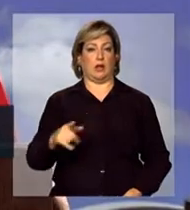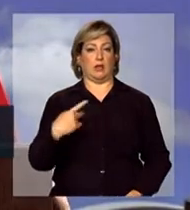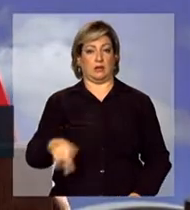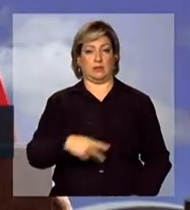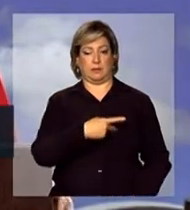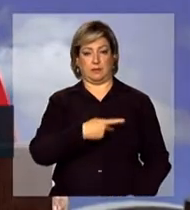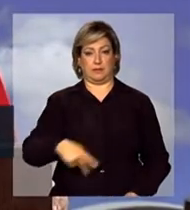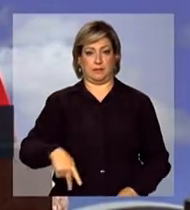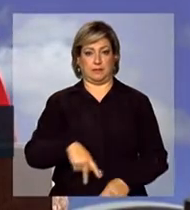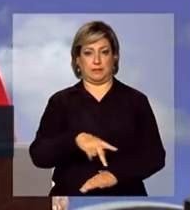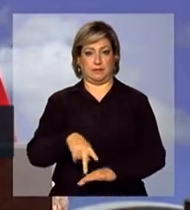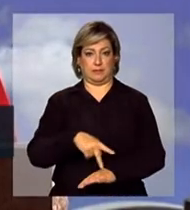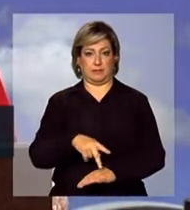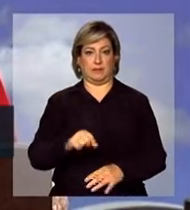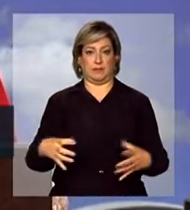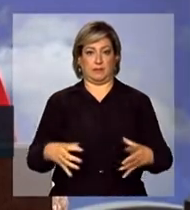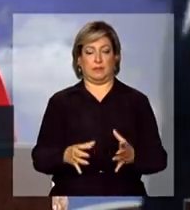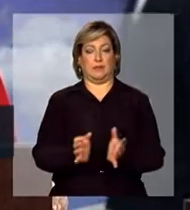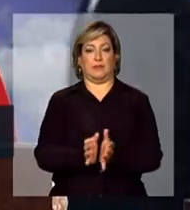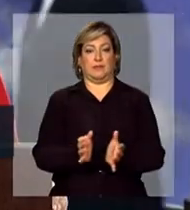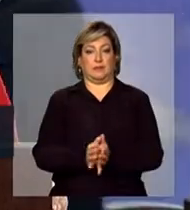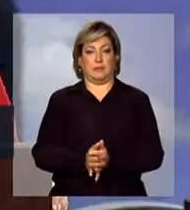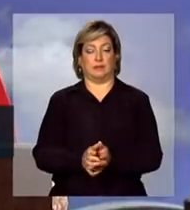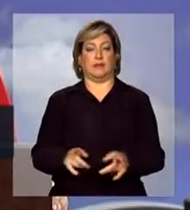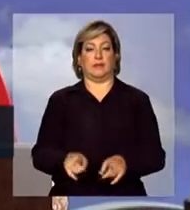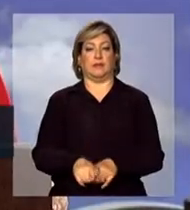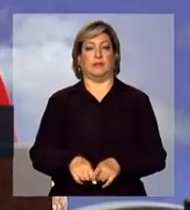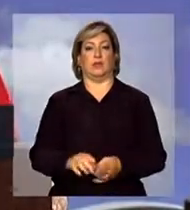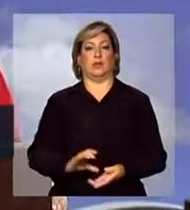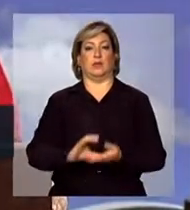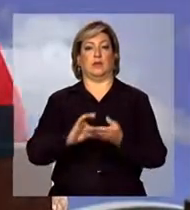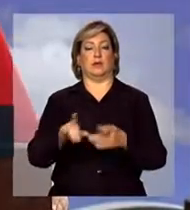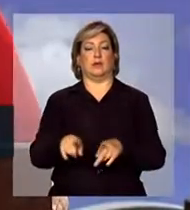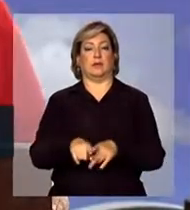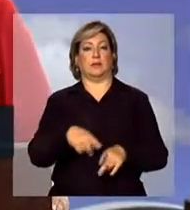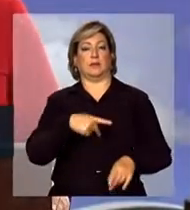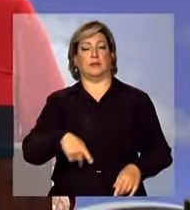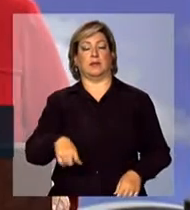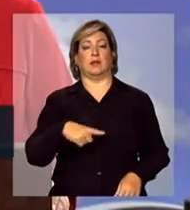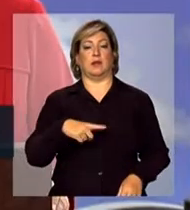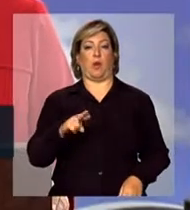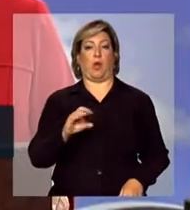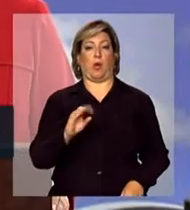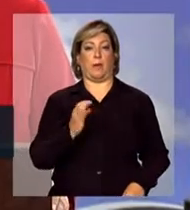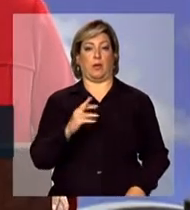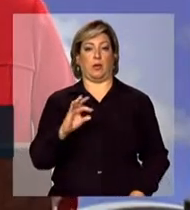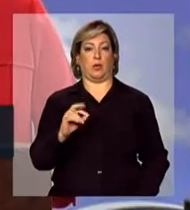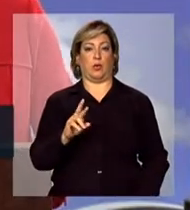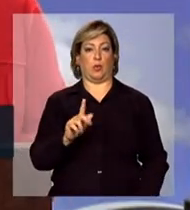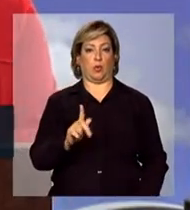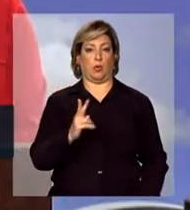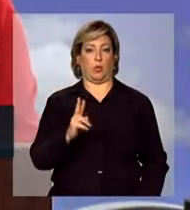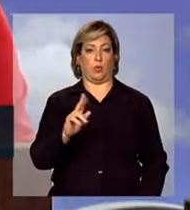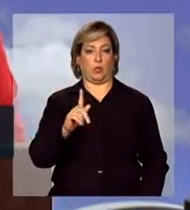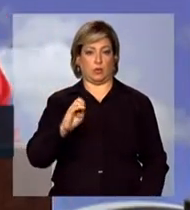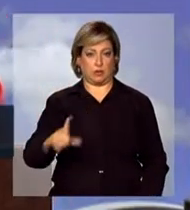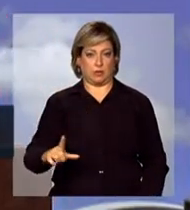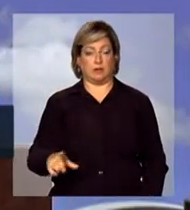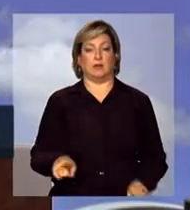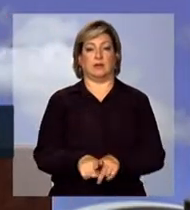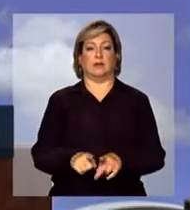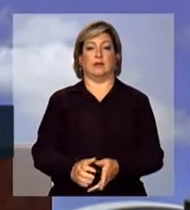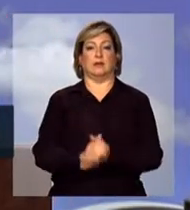presidente do Conselho Nacional do Ministério Público, senhor Roberto Gurgel. Queria cumprimentar